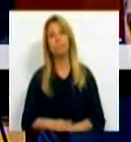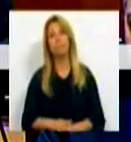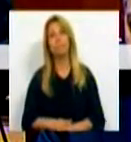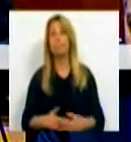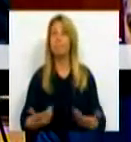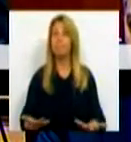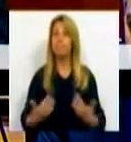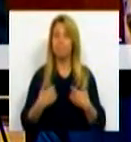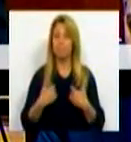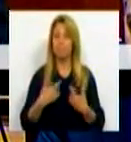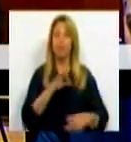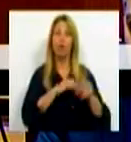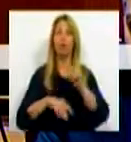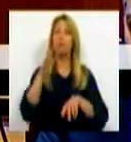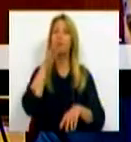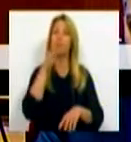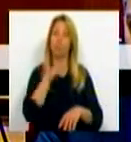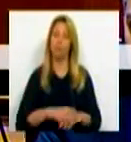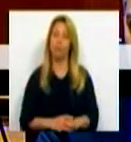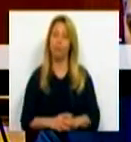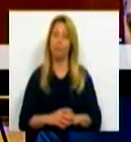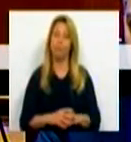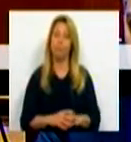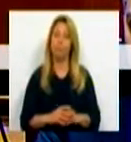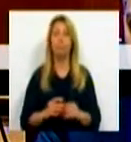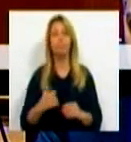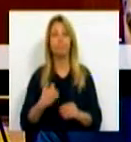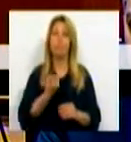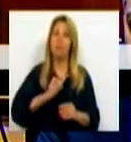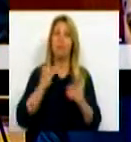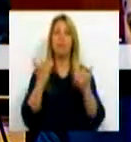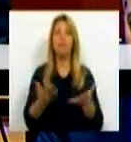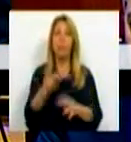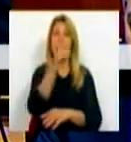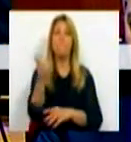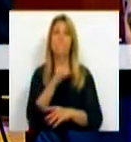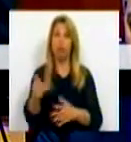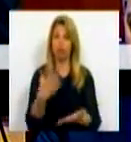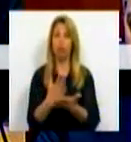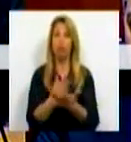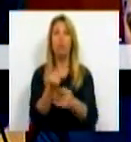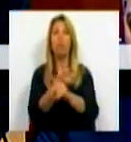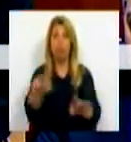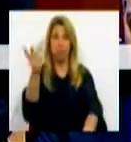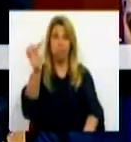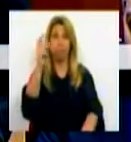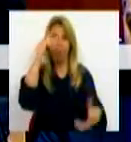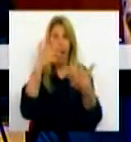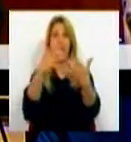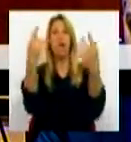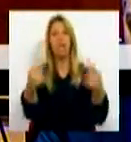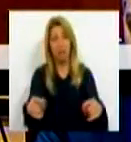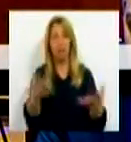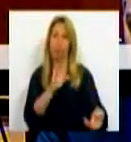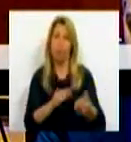Cabe-nos, Sr. Deputado, dar paz às escolas, porque guerra já eles tiveram durante muitos anos e é nesse sentido que